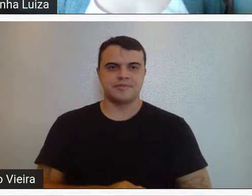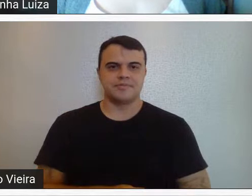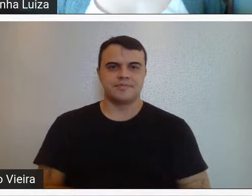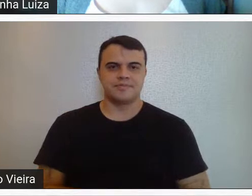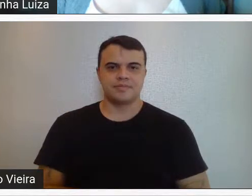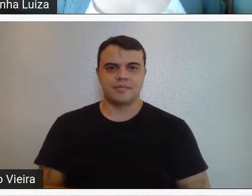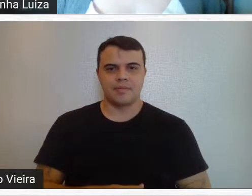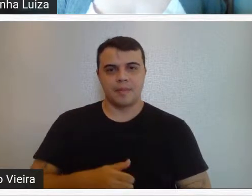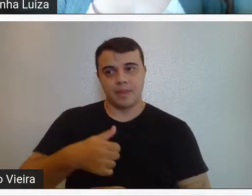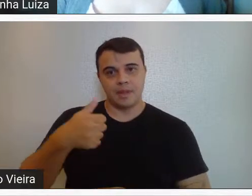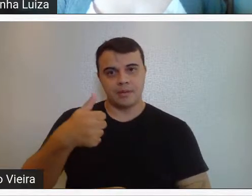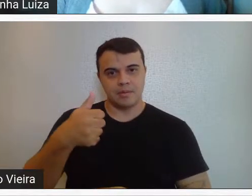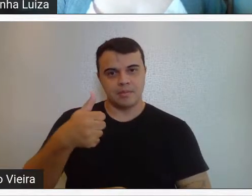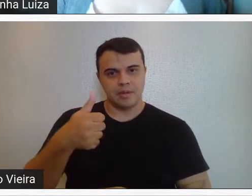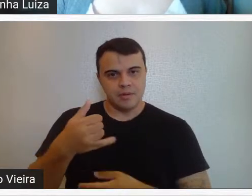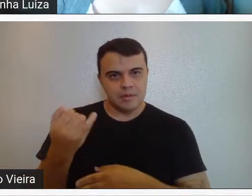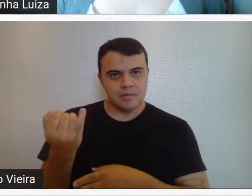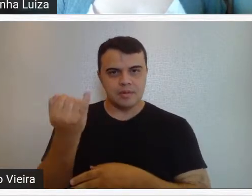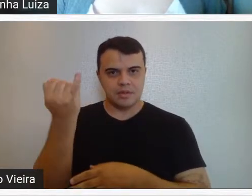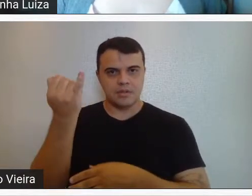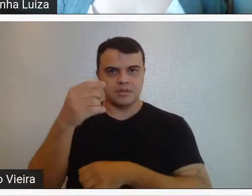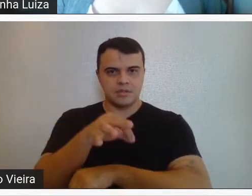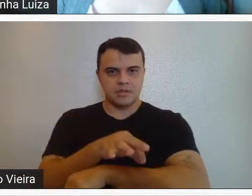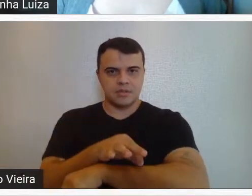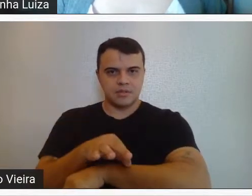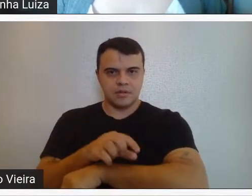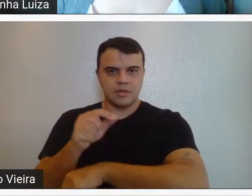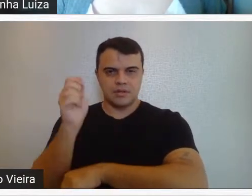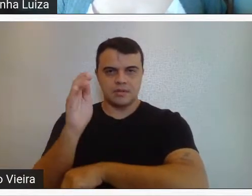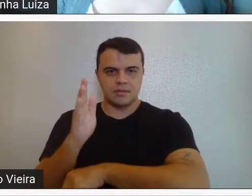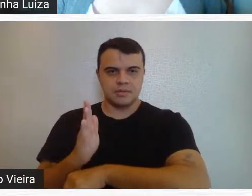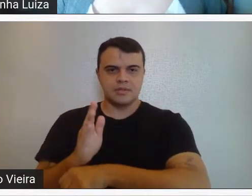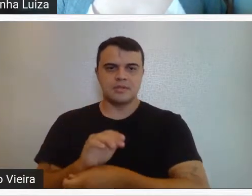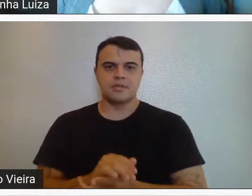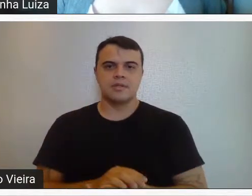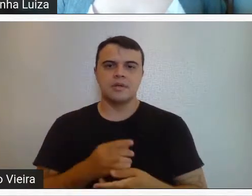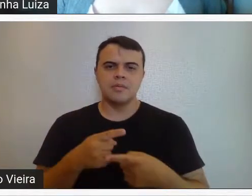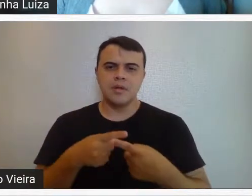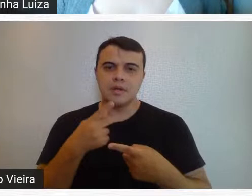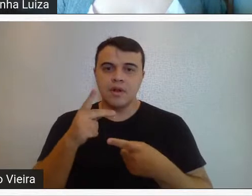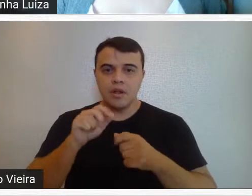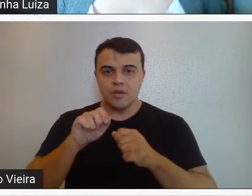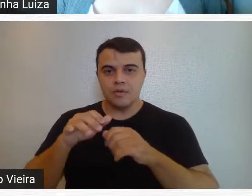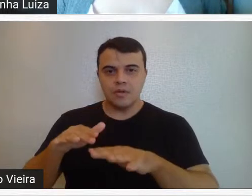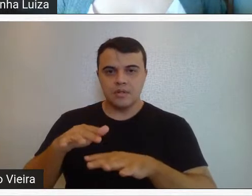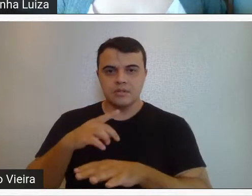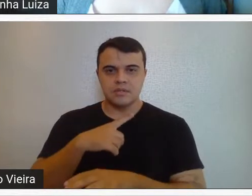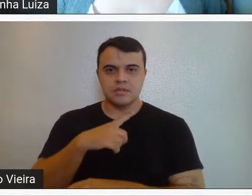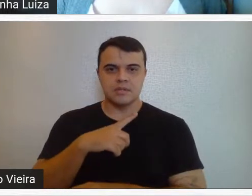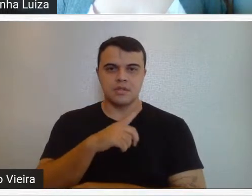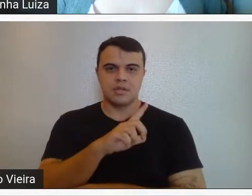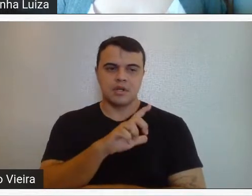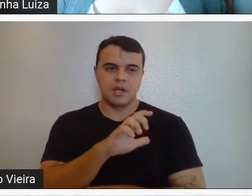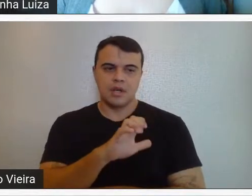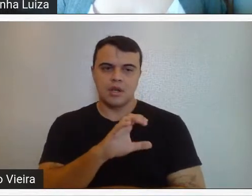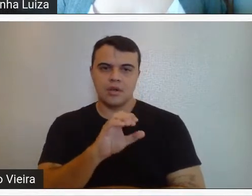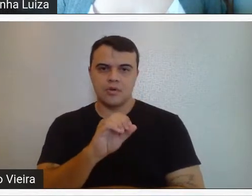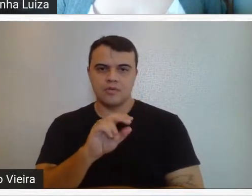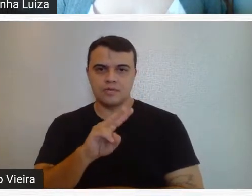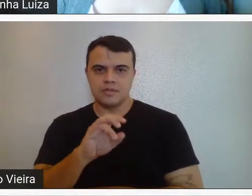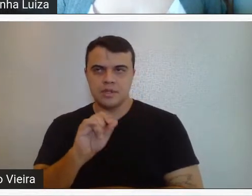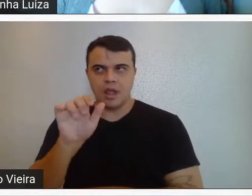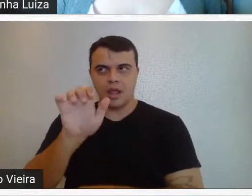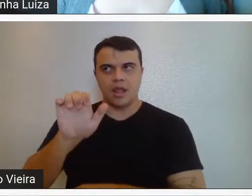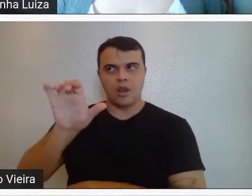primeiro marco da arquitetura moderna aqui brasileira, com muita influência do Le Corbusier, da influência